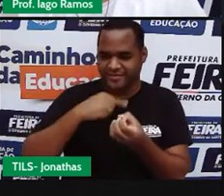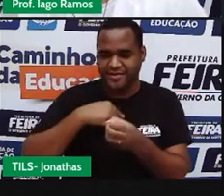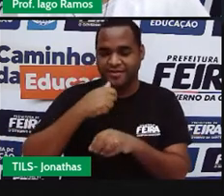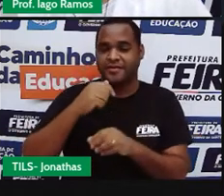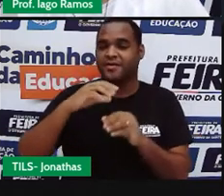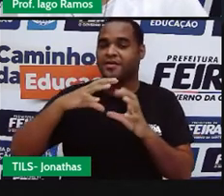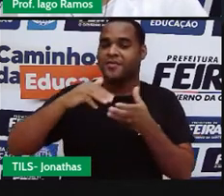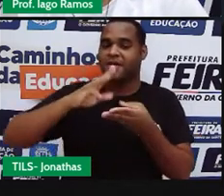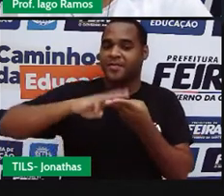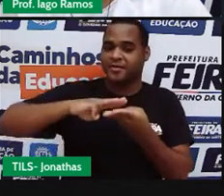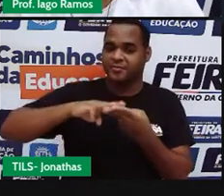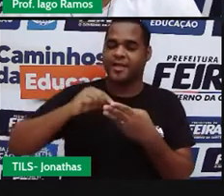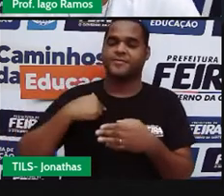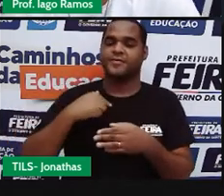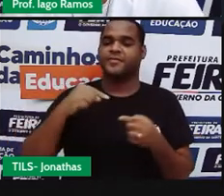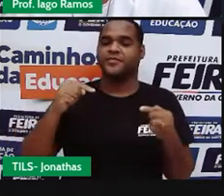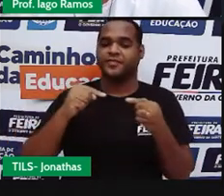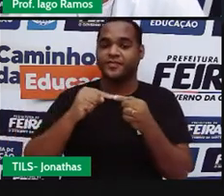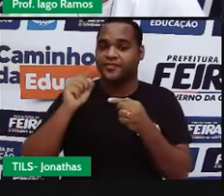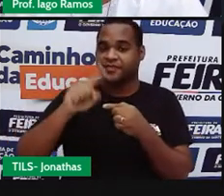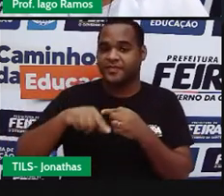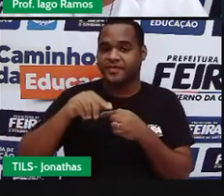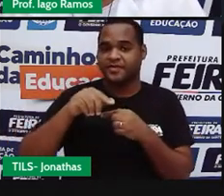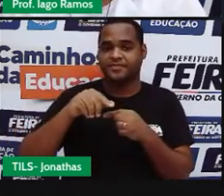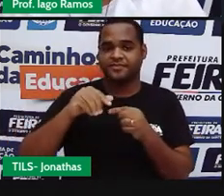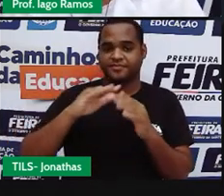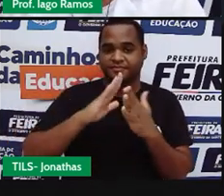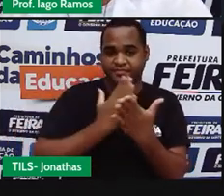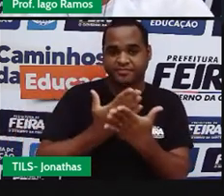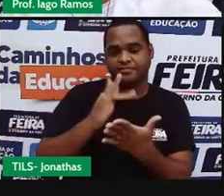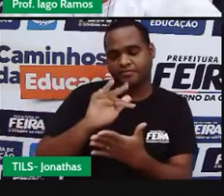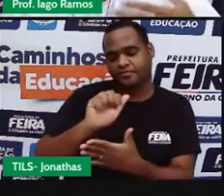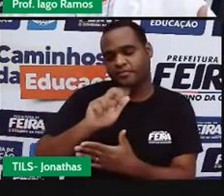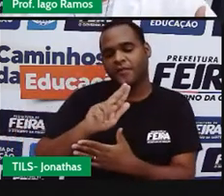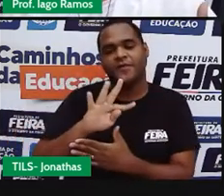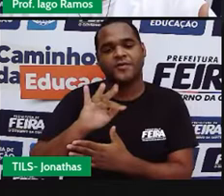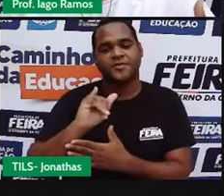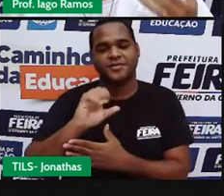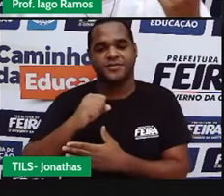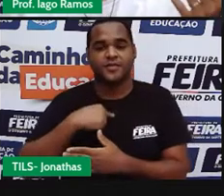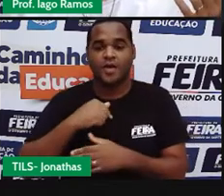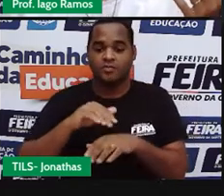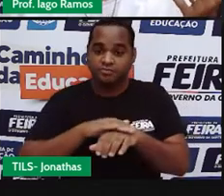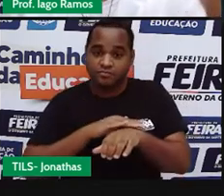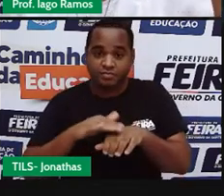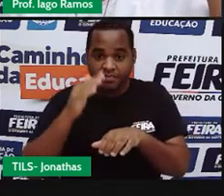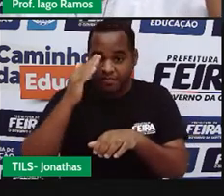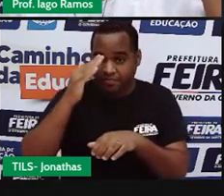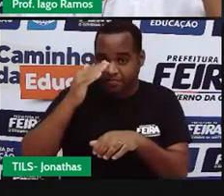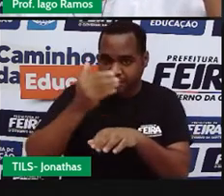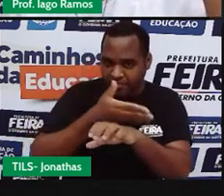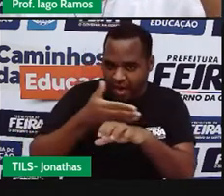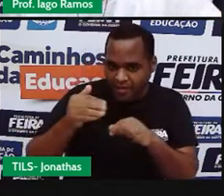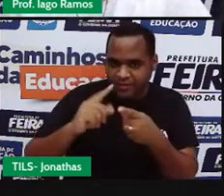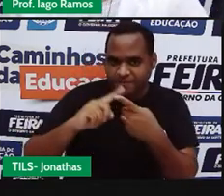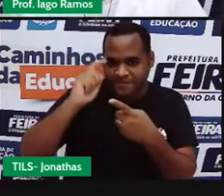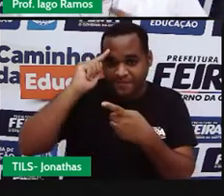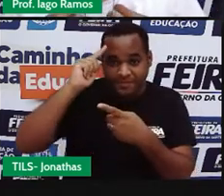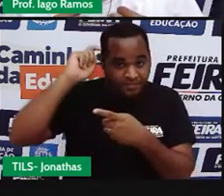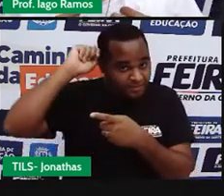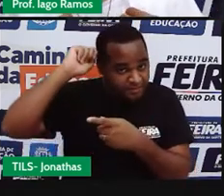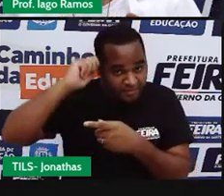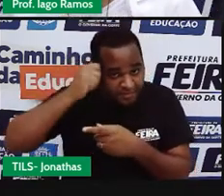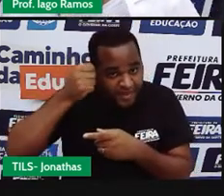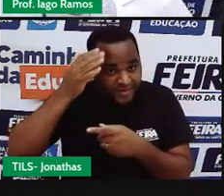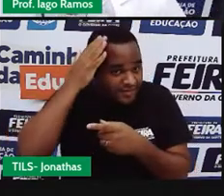Eu venho lá da Escola Municipal Faustino de Aslima, tá bom? Eu tenho pele branca, cabelos pretos,